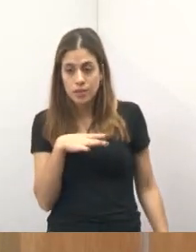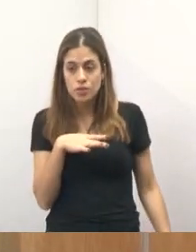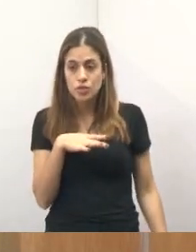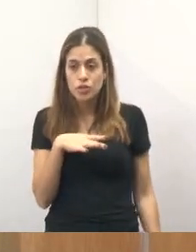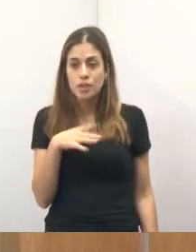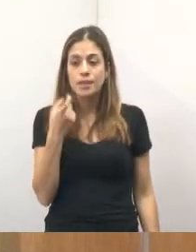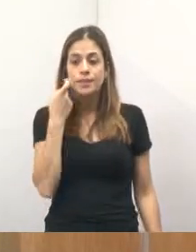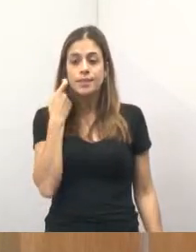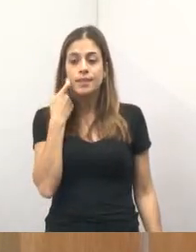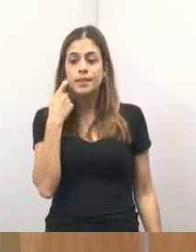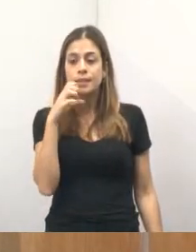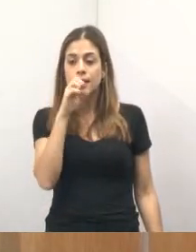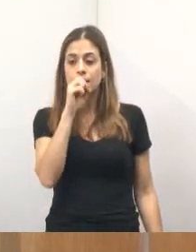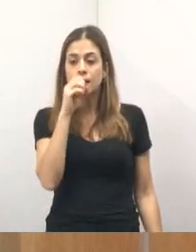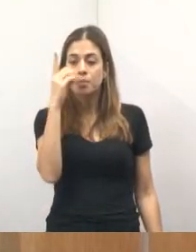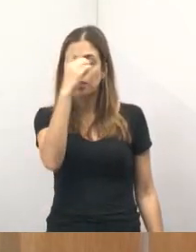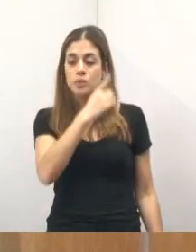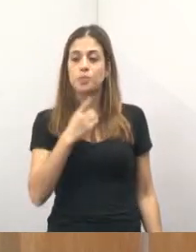final de semana.